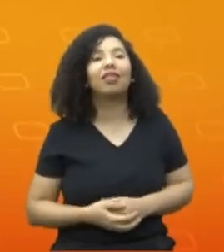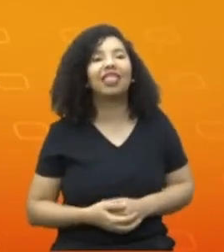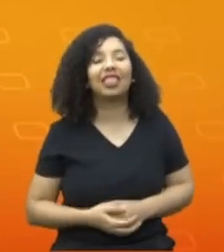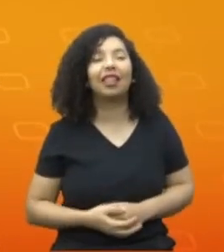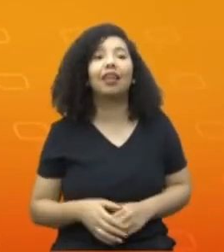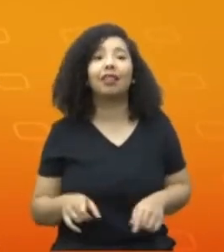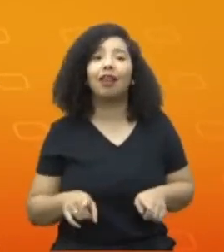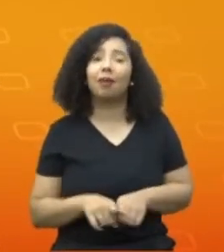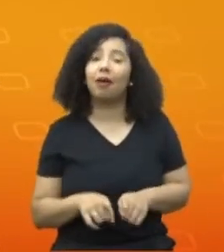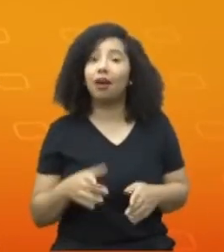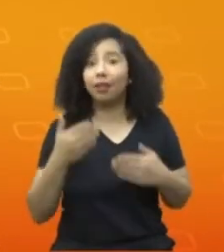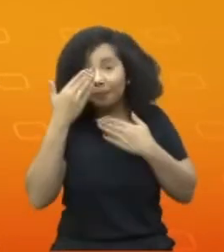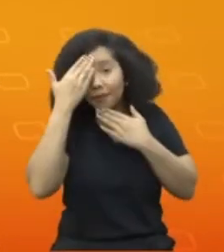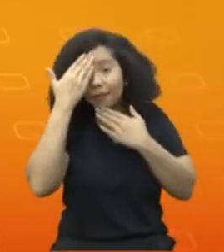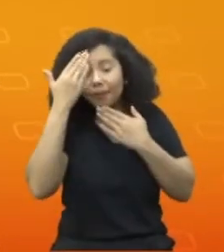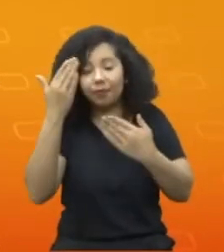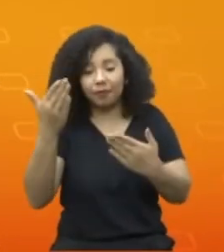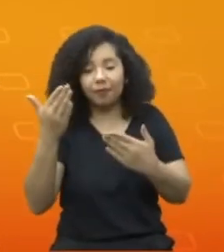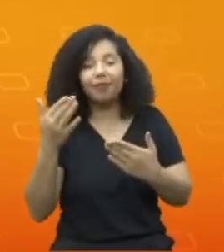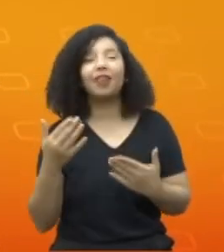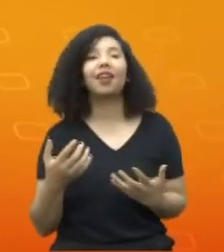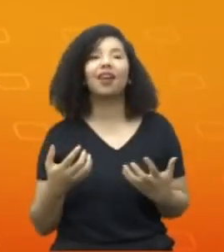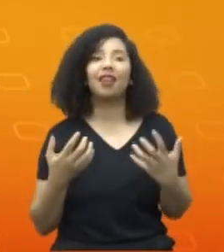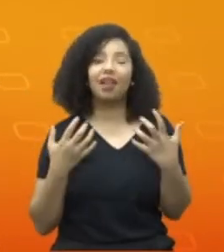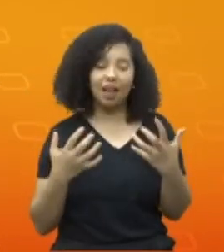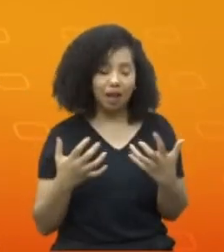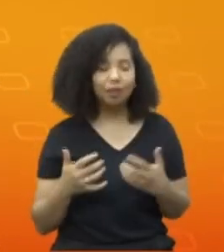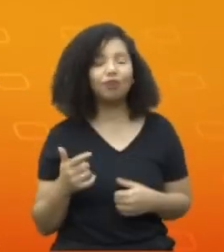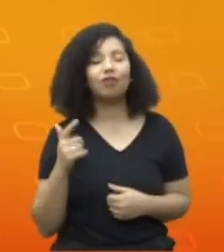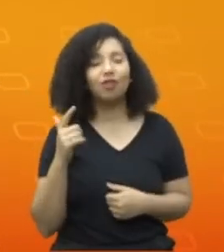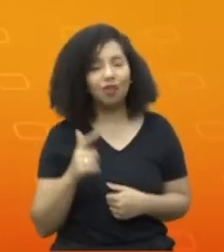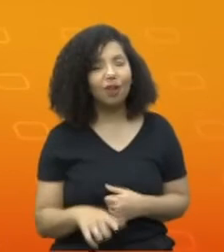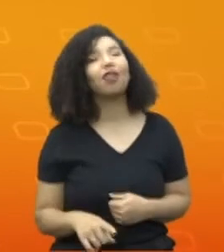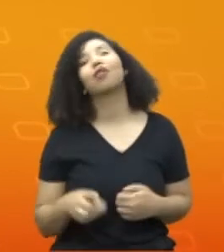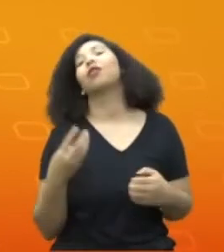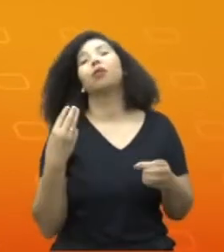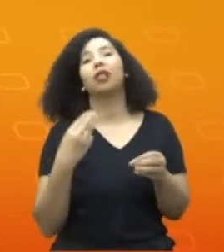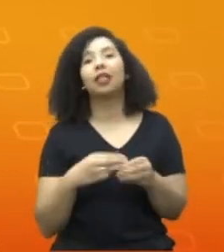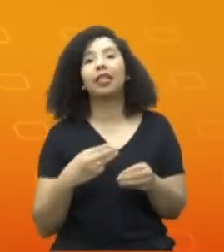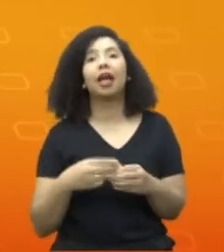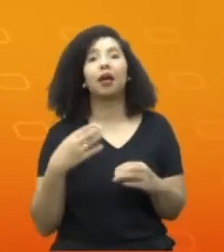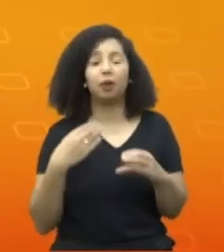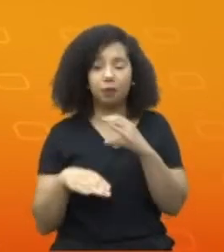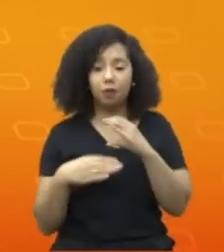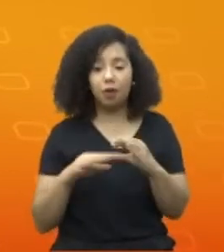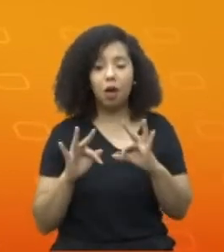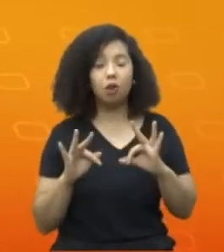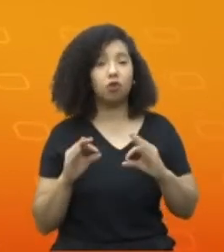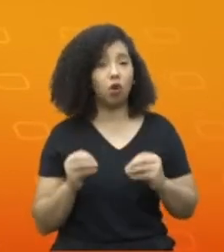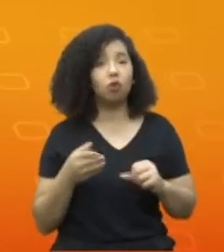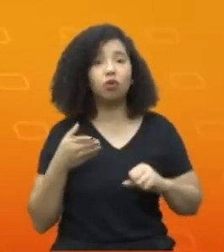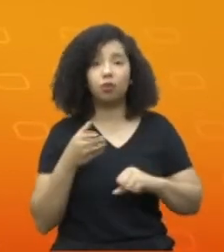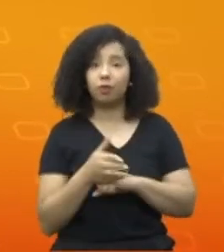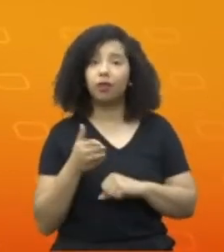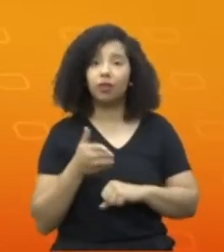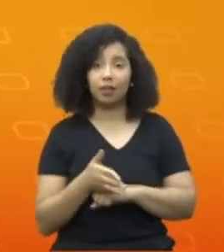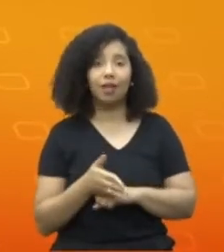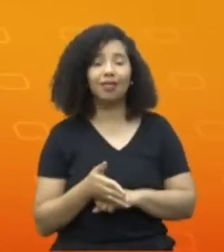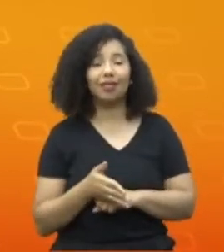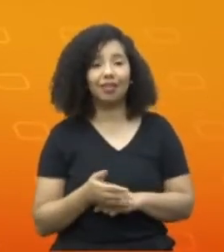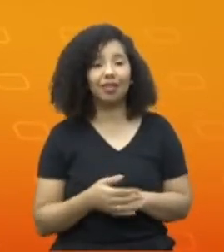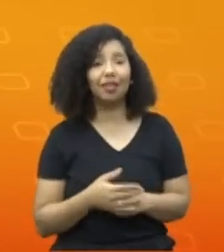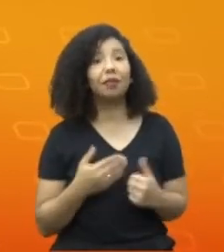agradecimentos aqui, registrar novamente o apoio do Ministério a todos os nossos processos, sejam técnicos ou sejam